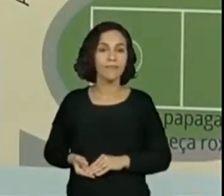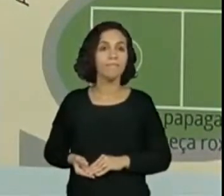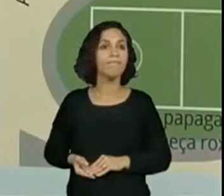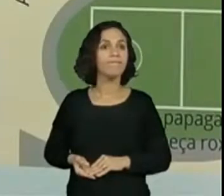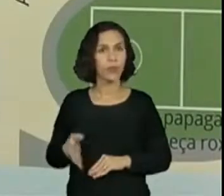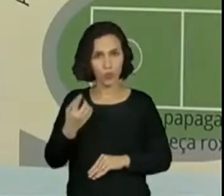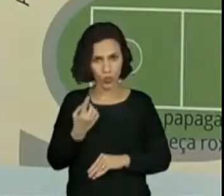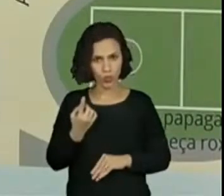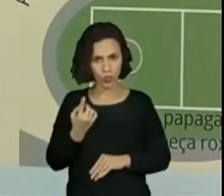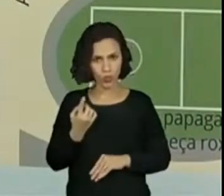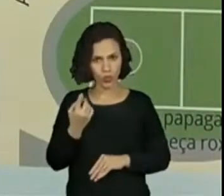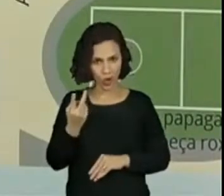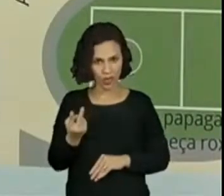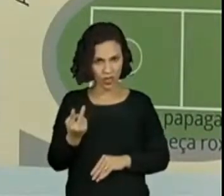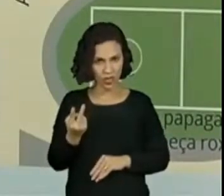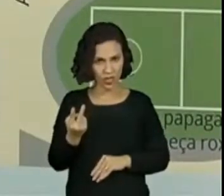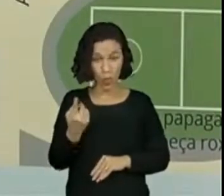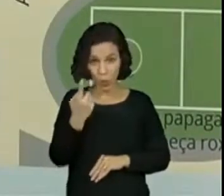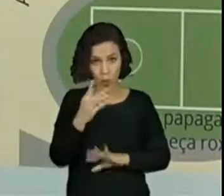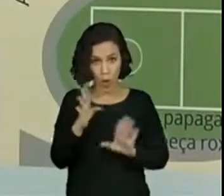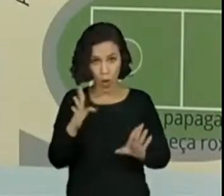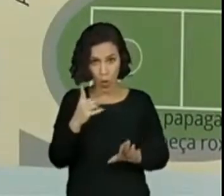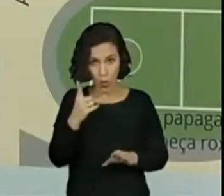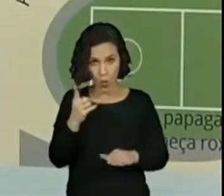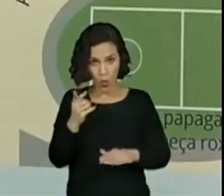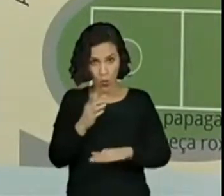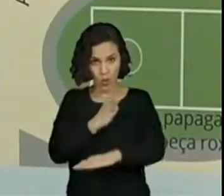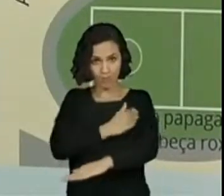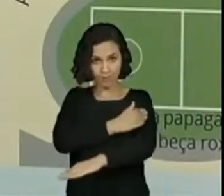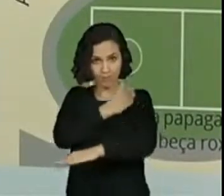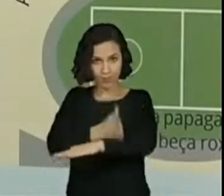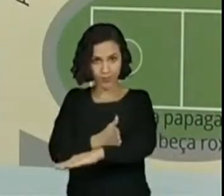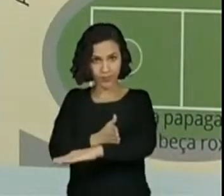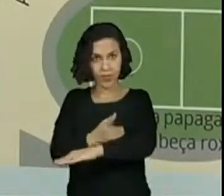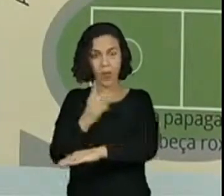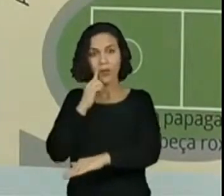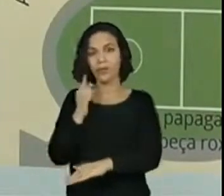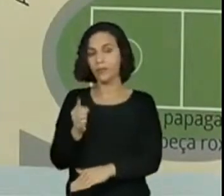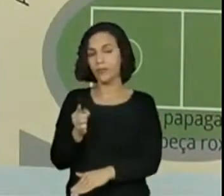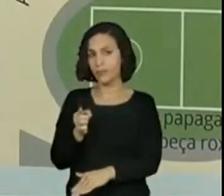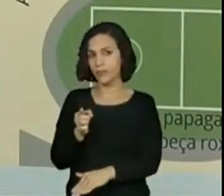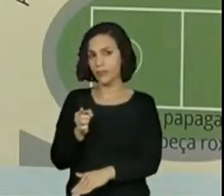Um, Um quarteirão. Um quarteirão. Então, vai sair daqui, ó.